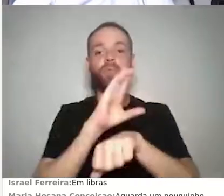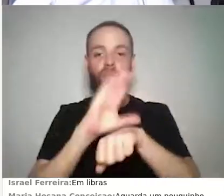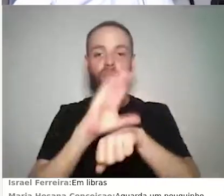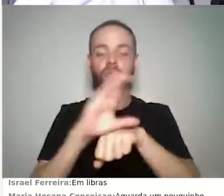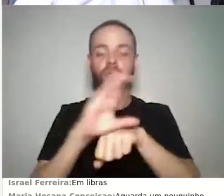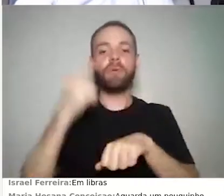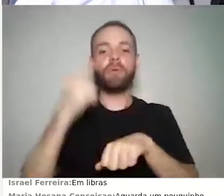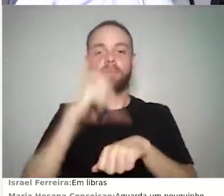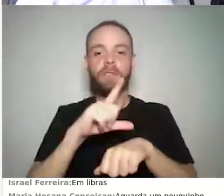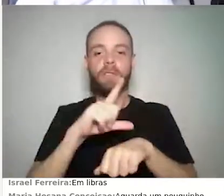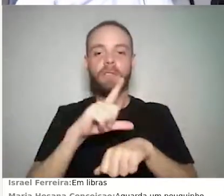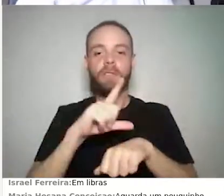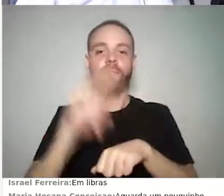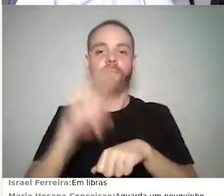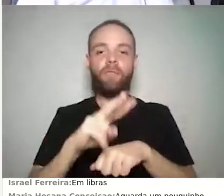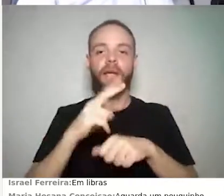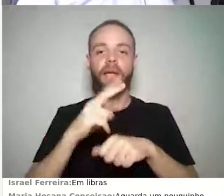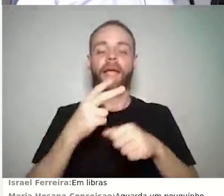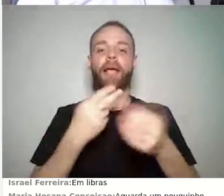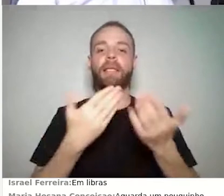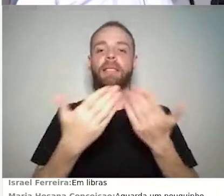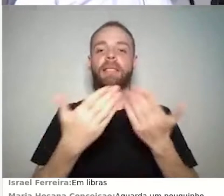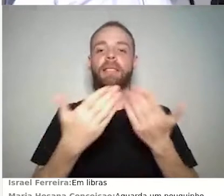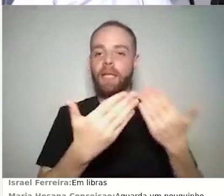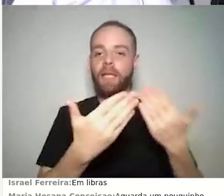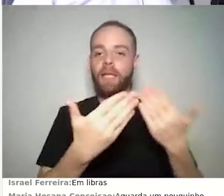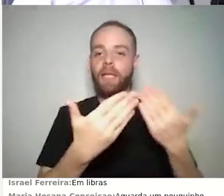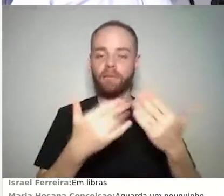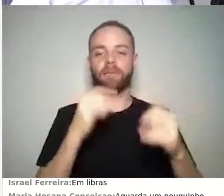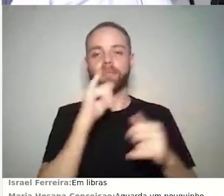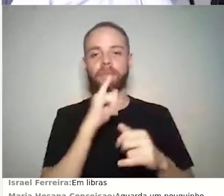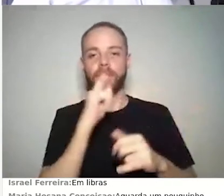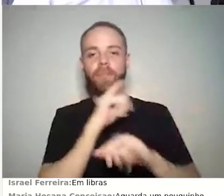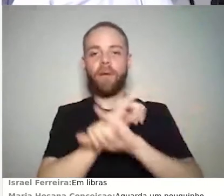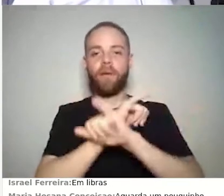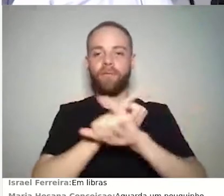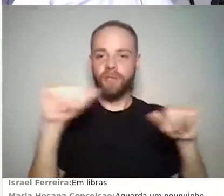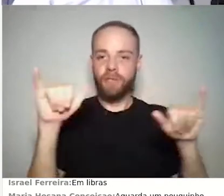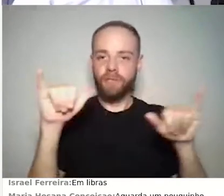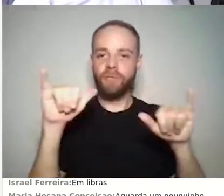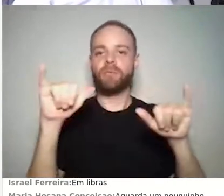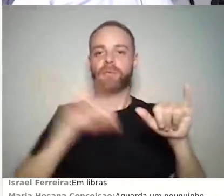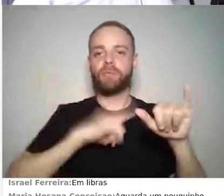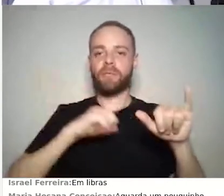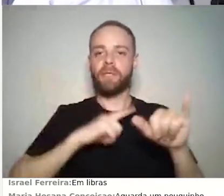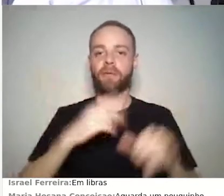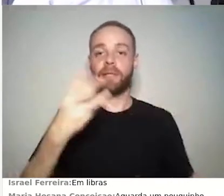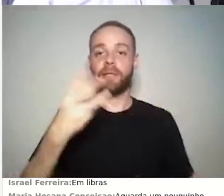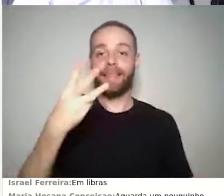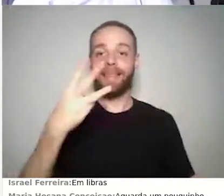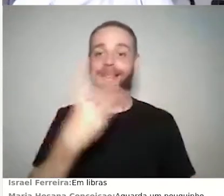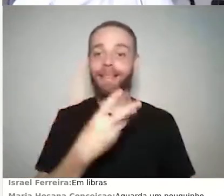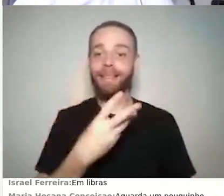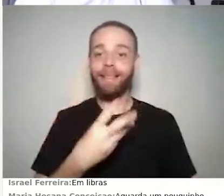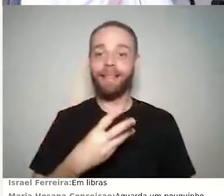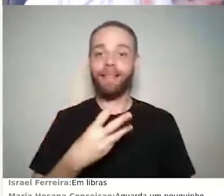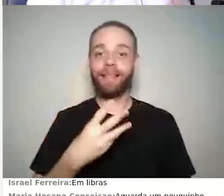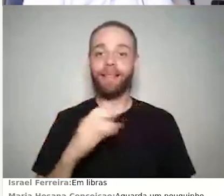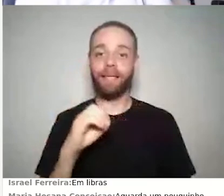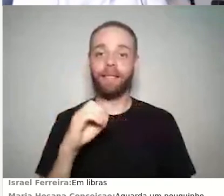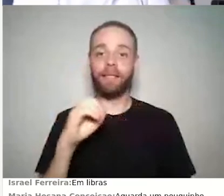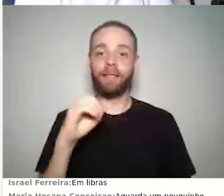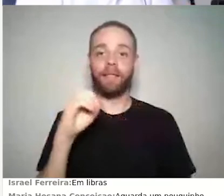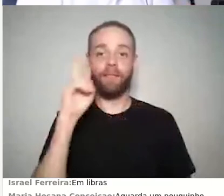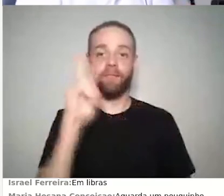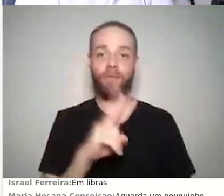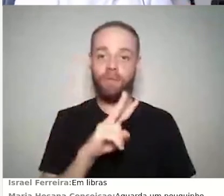todas as interações. Então, por exemplo, nos avisos, eu tenho 30 visualizações que foram feitas por 11 usuários. Esse curso